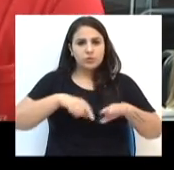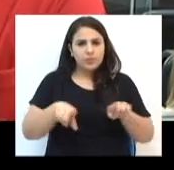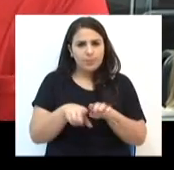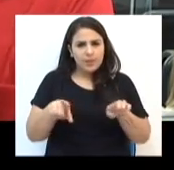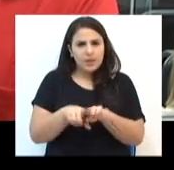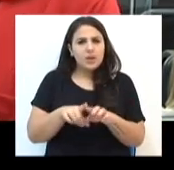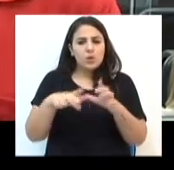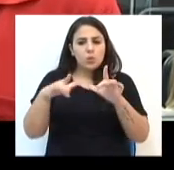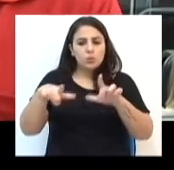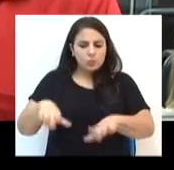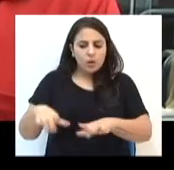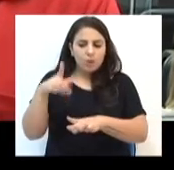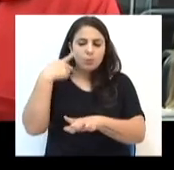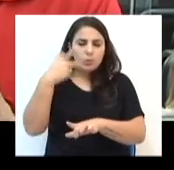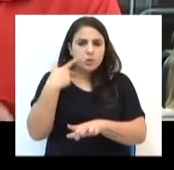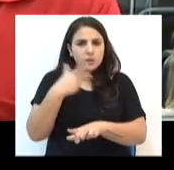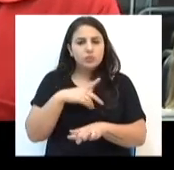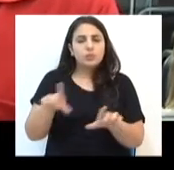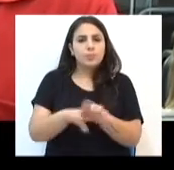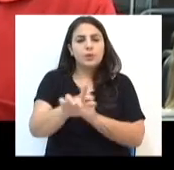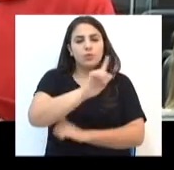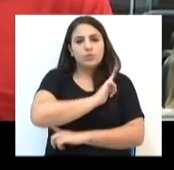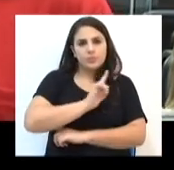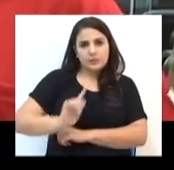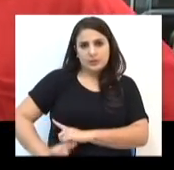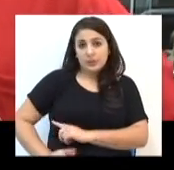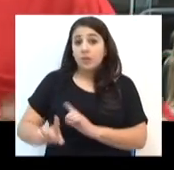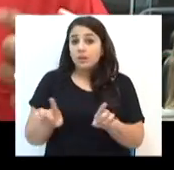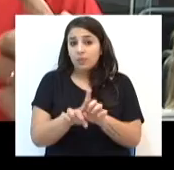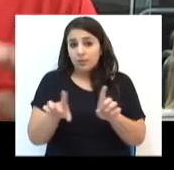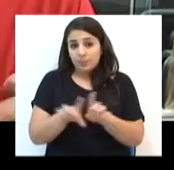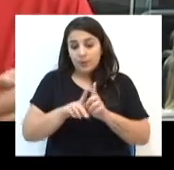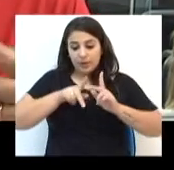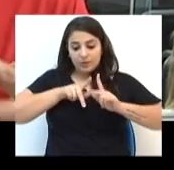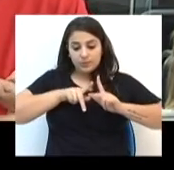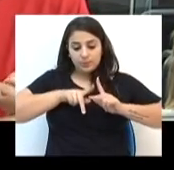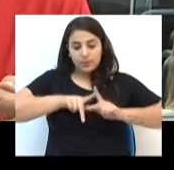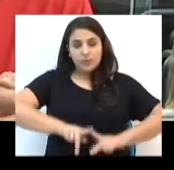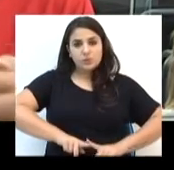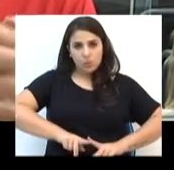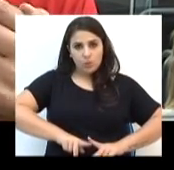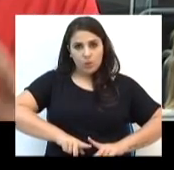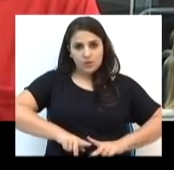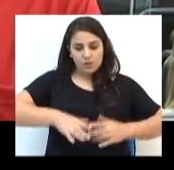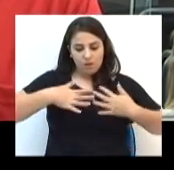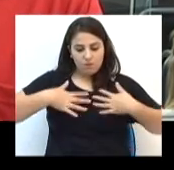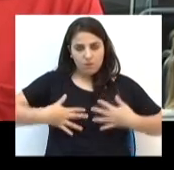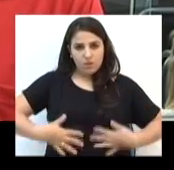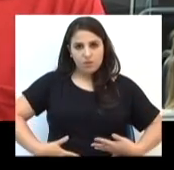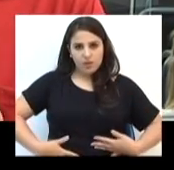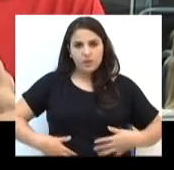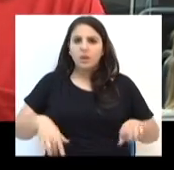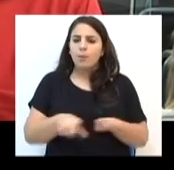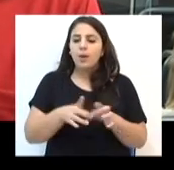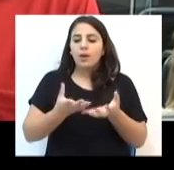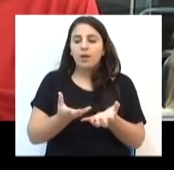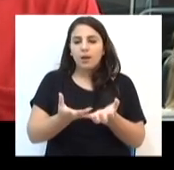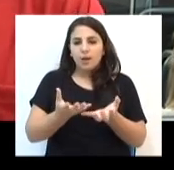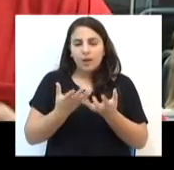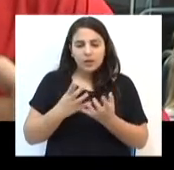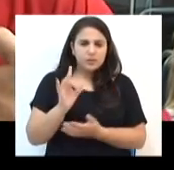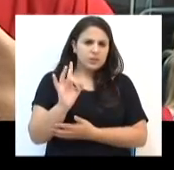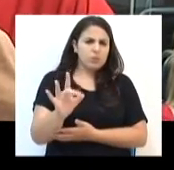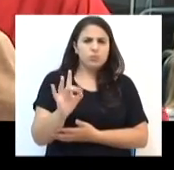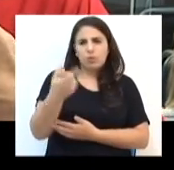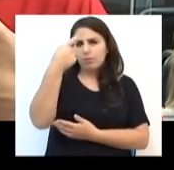com as instituições políticas e governamentais e também com as pessoas físicas, que querem